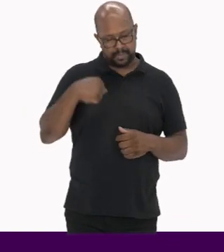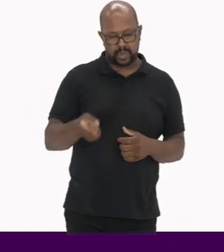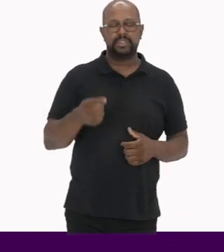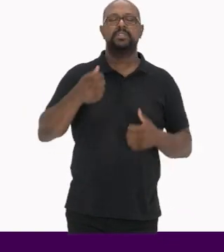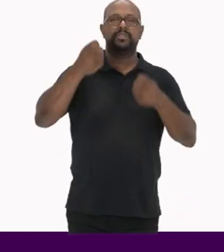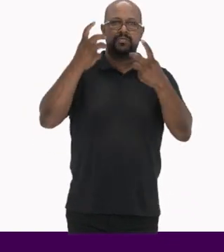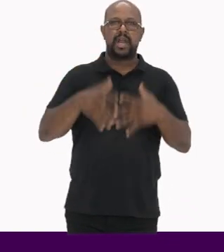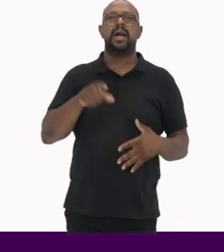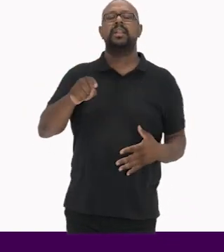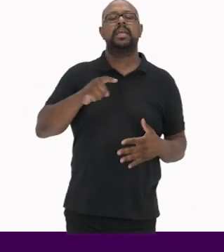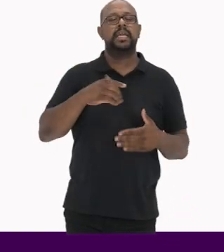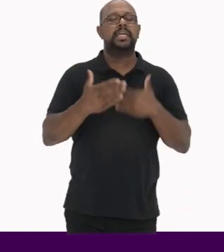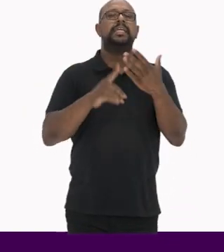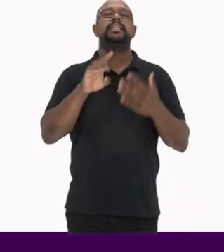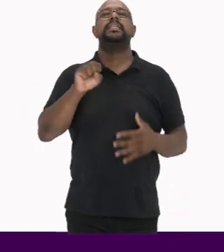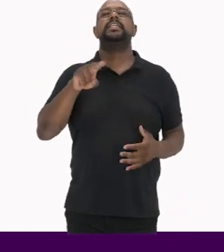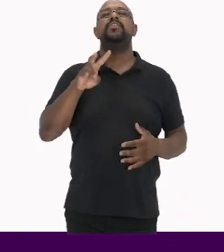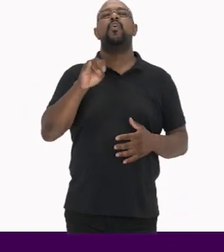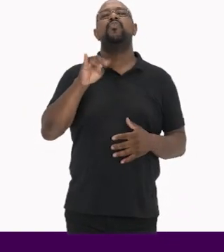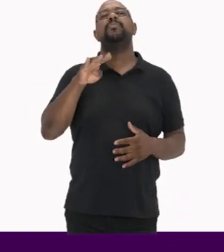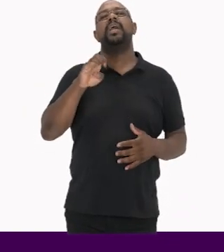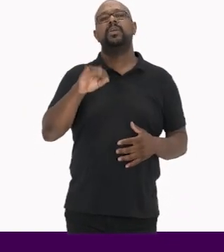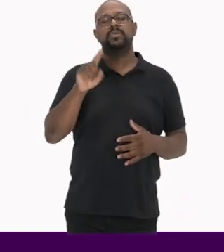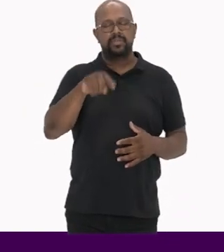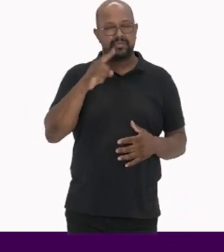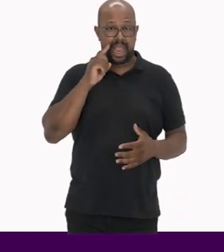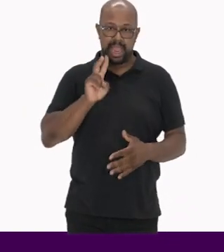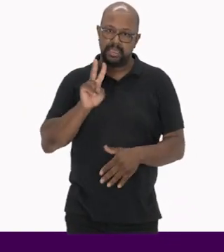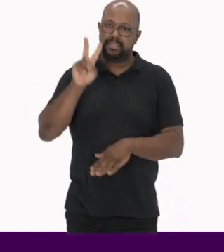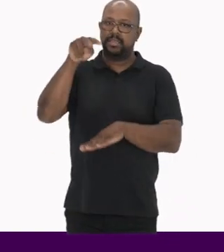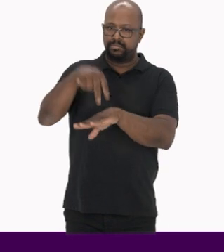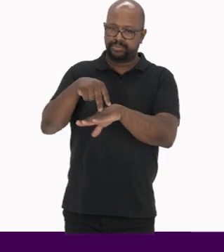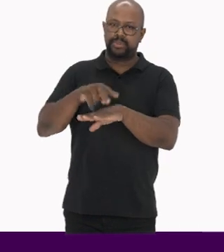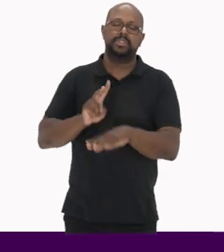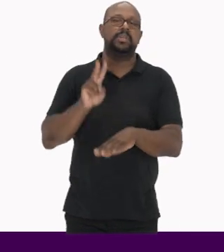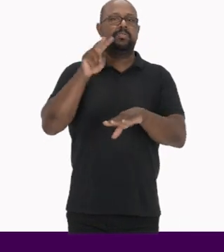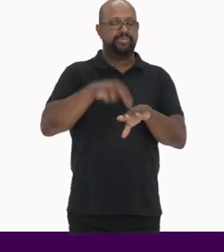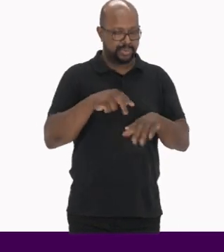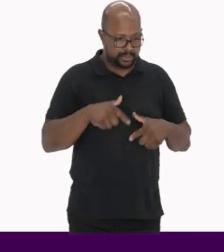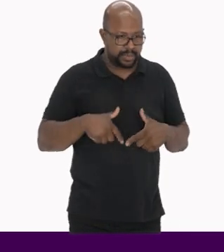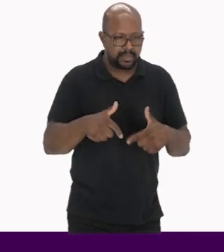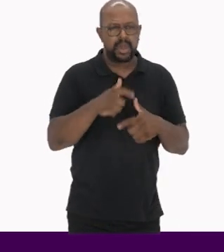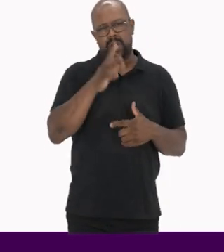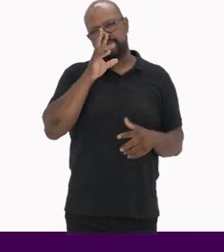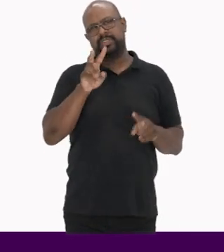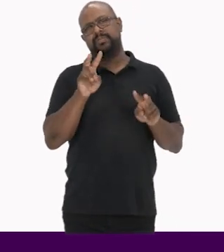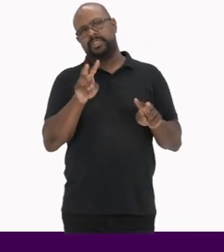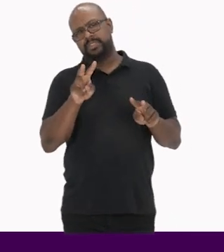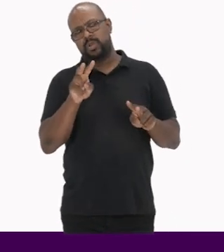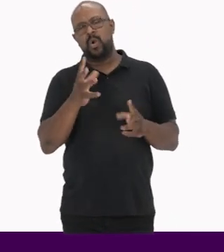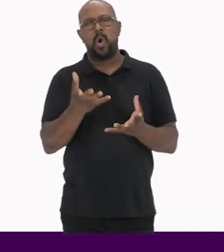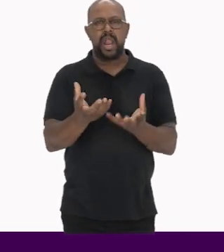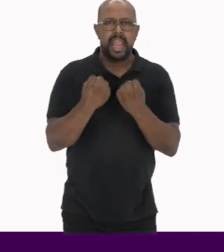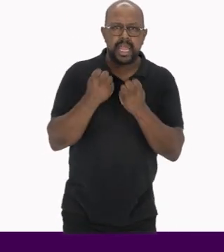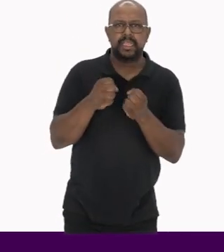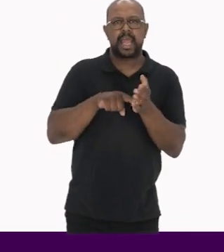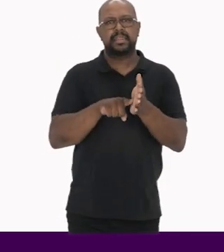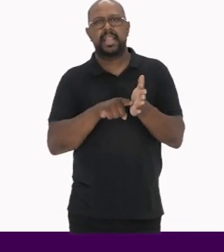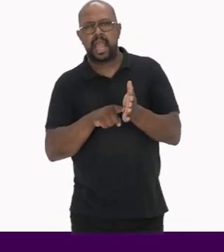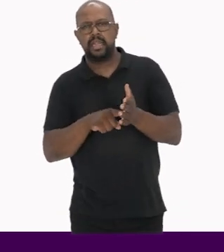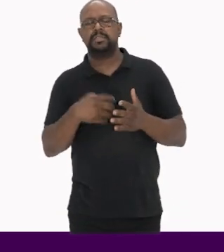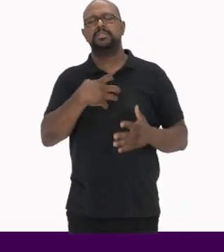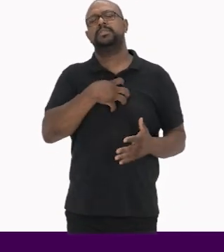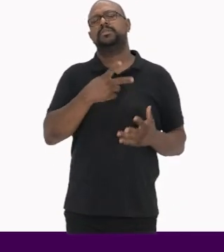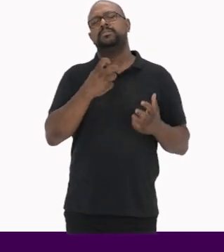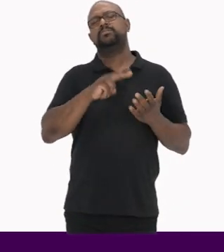Depois a gente passa para a etapa de desenvolvimento O é onde vai esse acampo Corresponde às ações de observação, coleta, análise